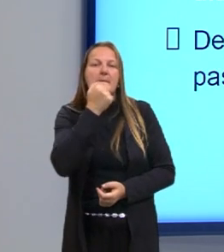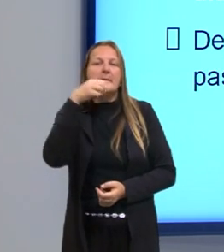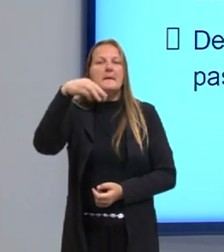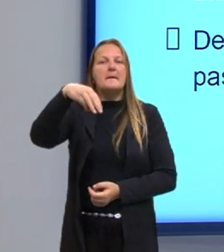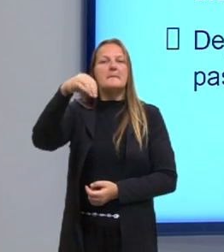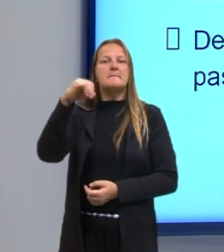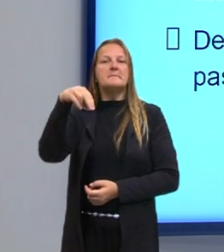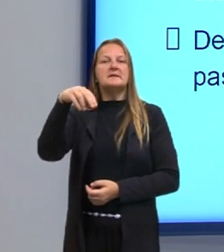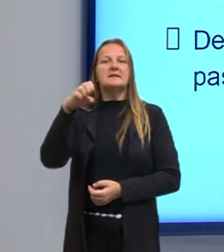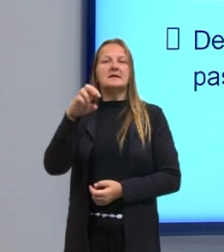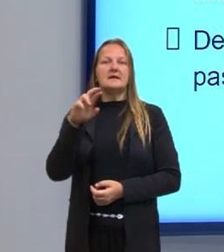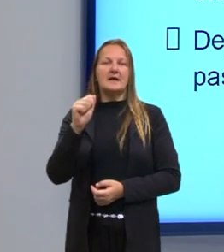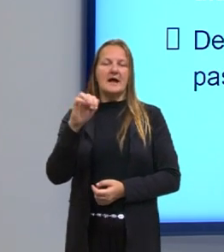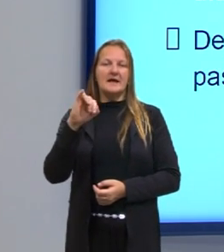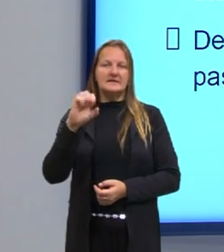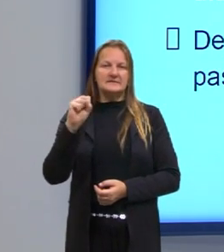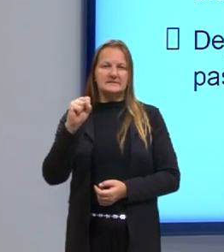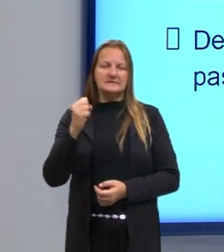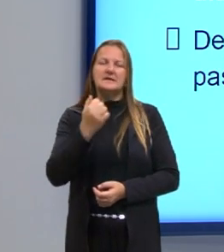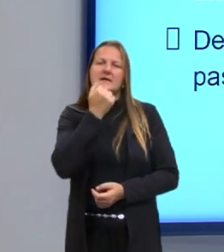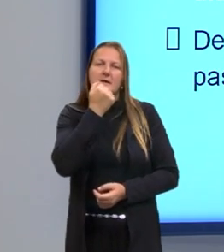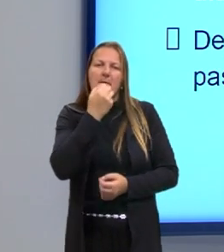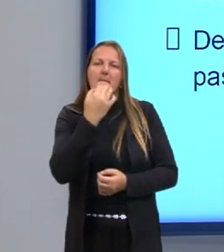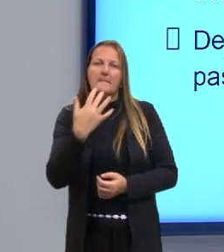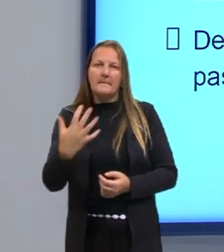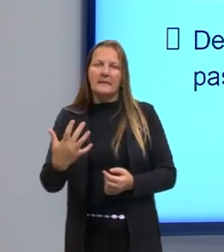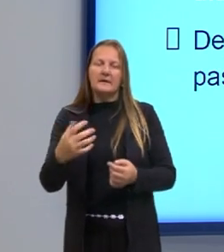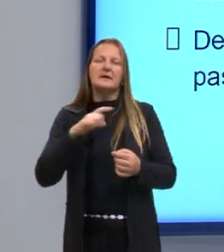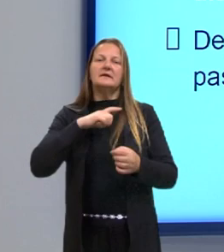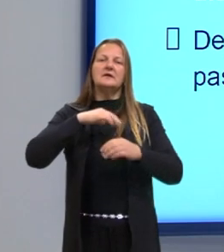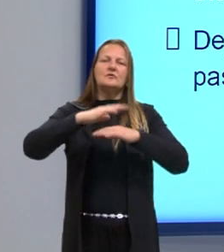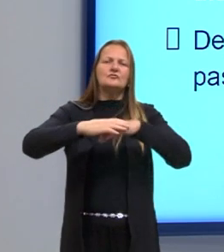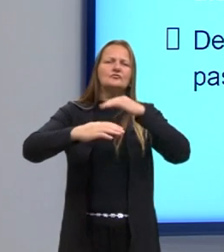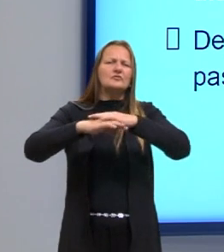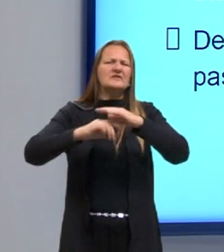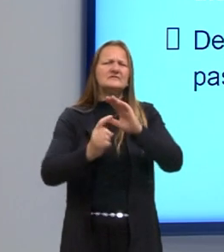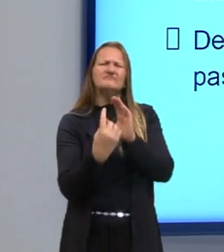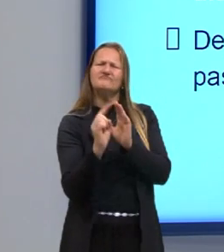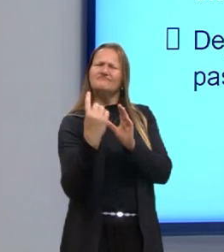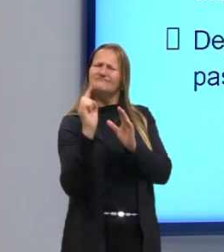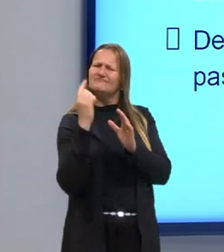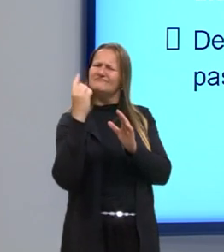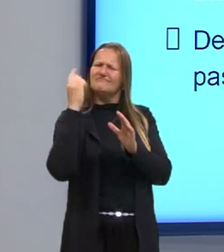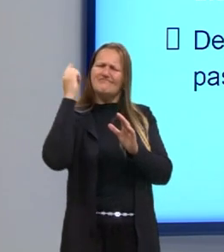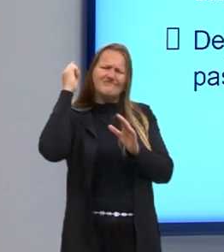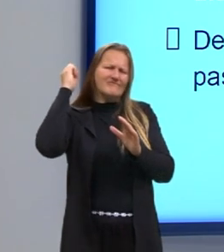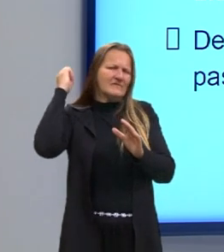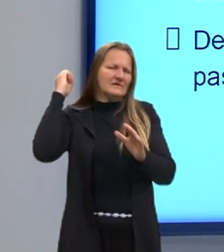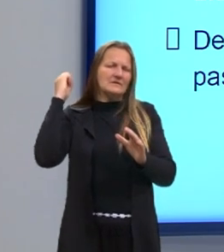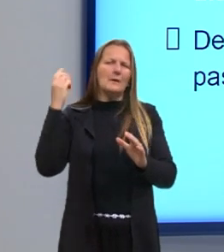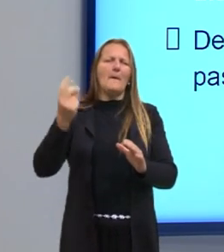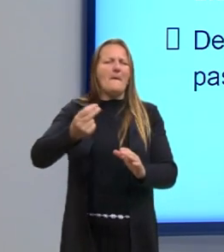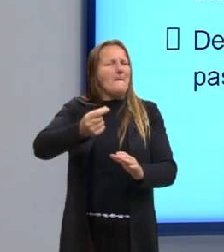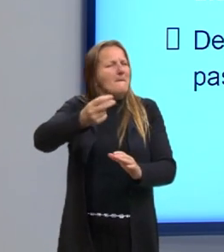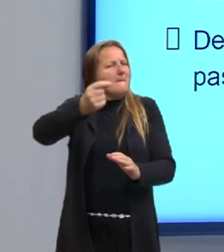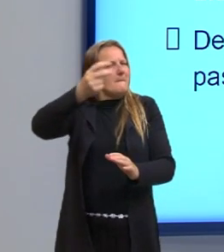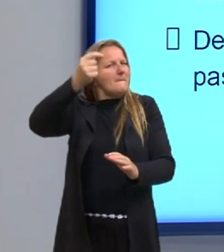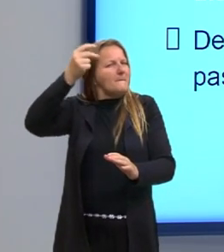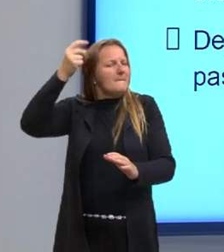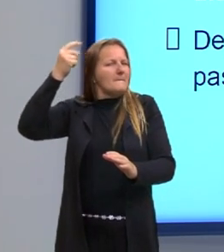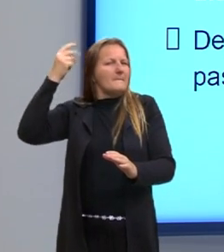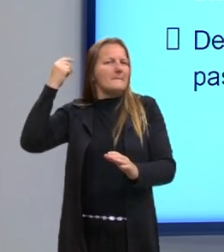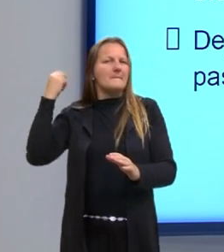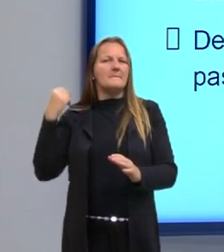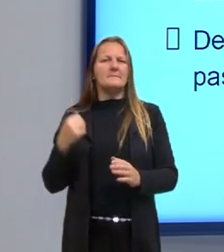apatita, nas rochas, formados em épocas geológicas bem passadas, tá, gente? Em épocas